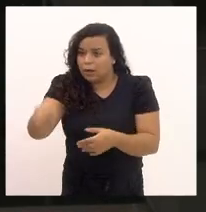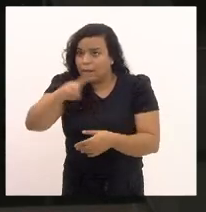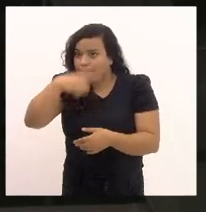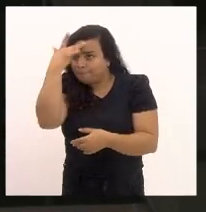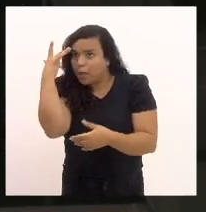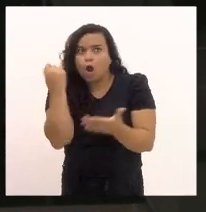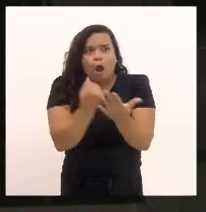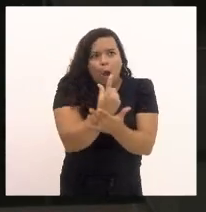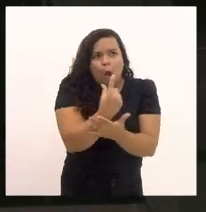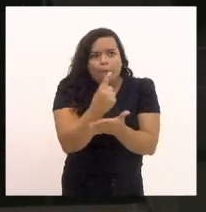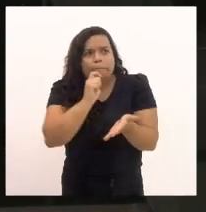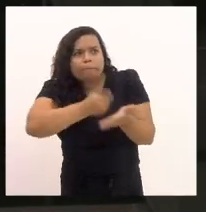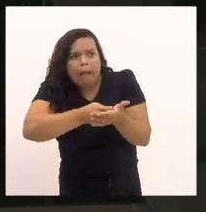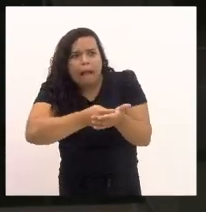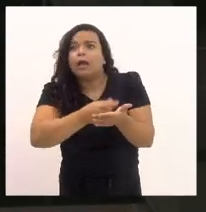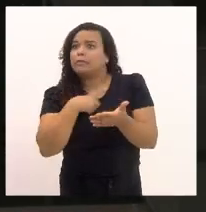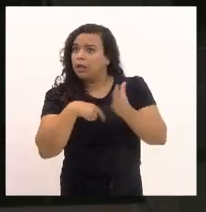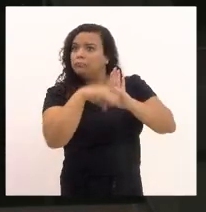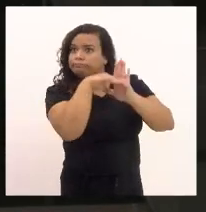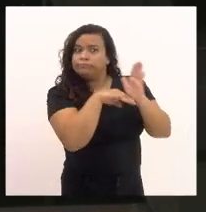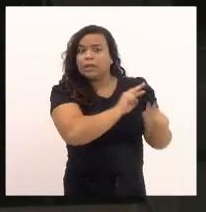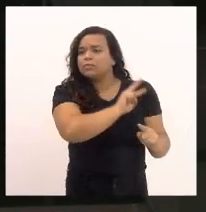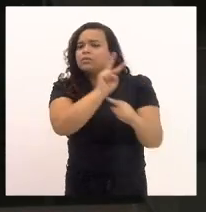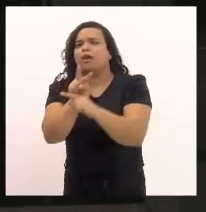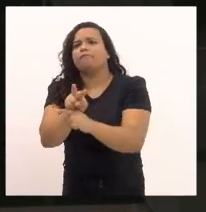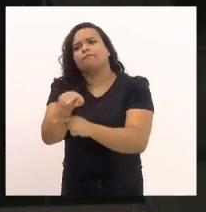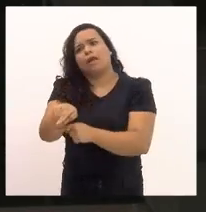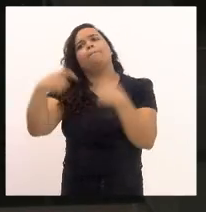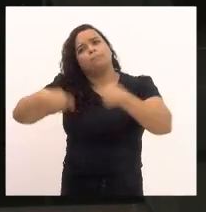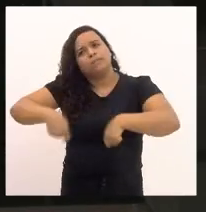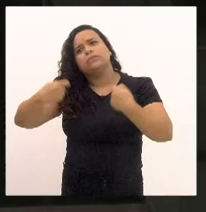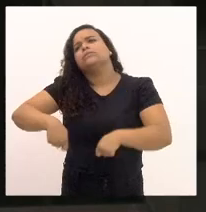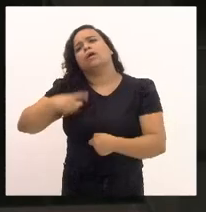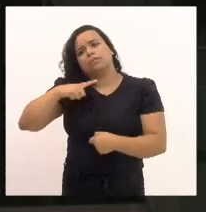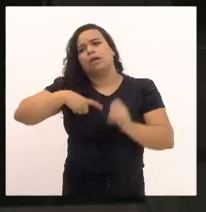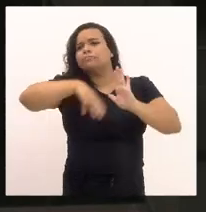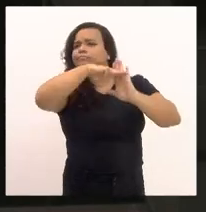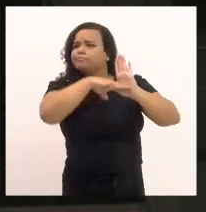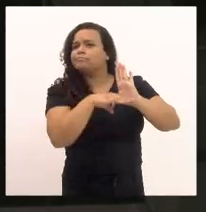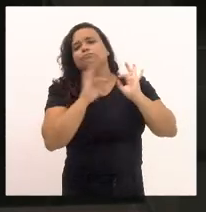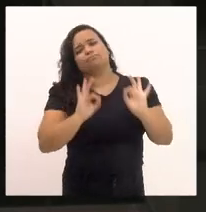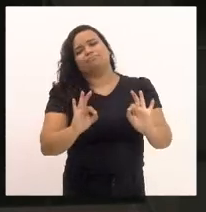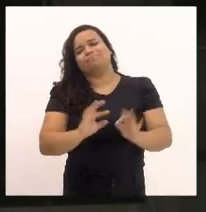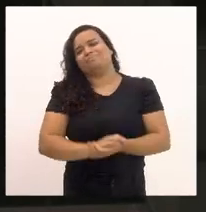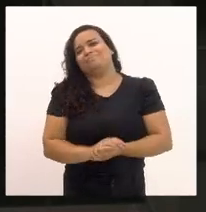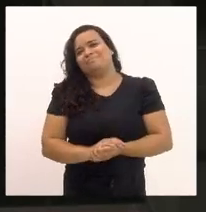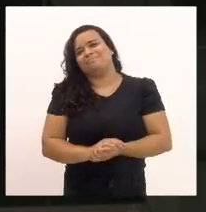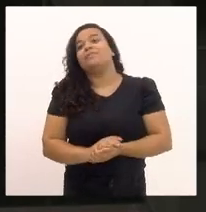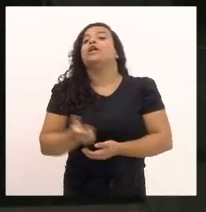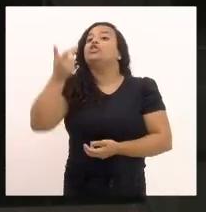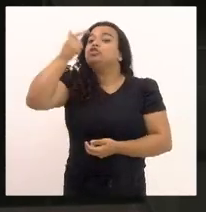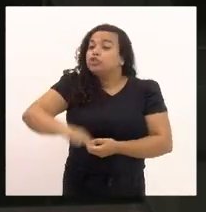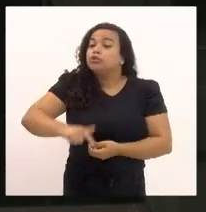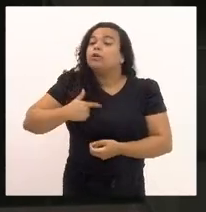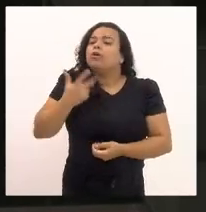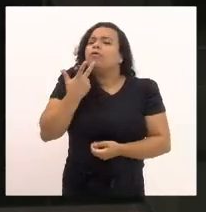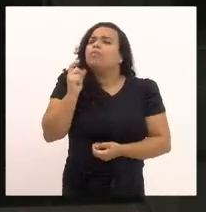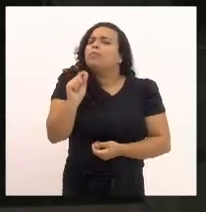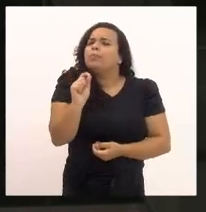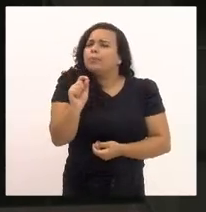que precisa ser defendido. E volto a dizer,